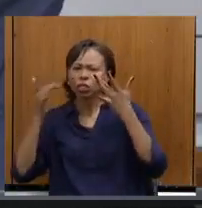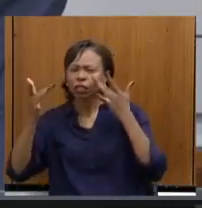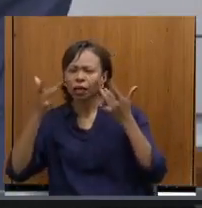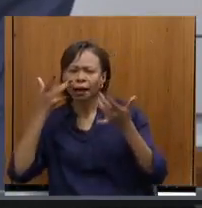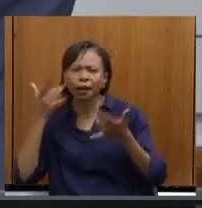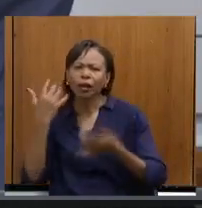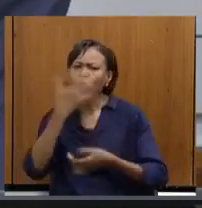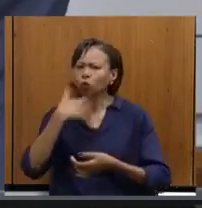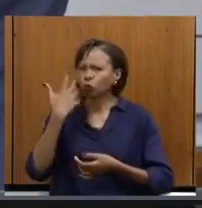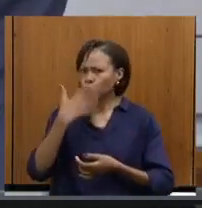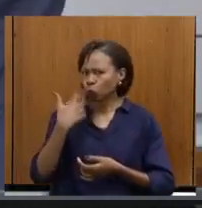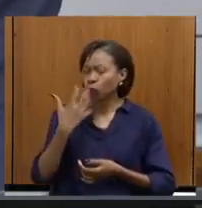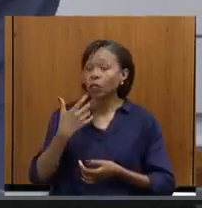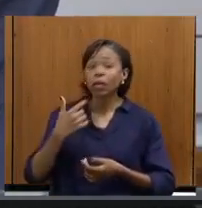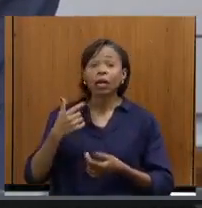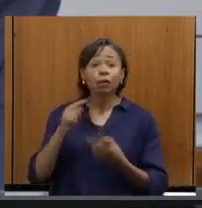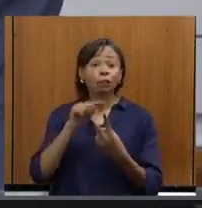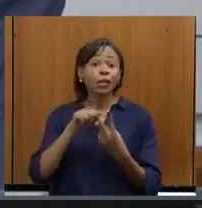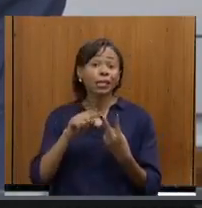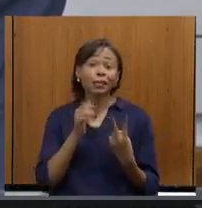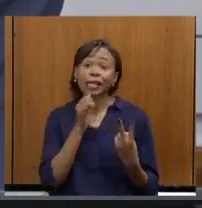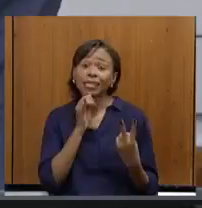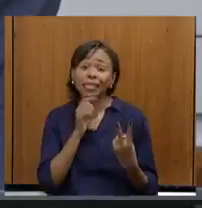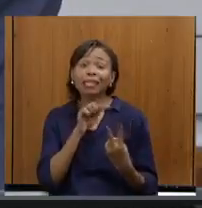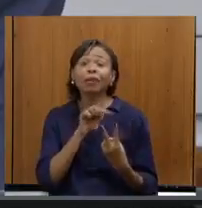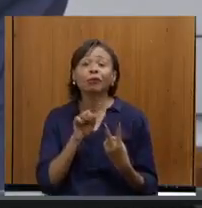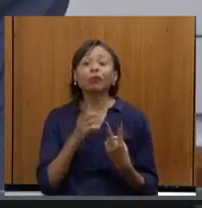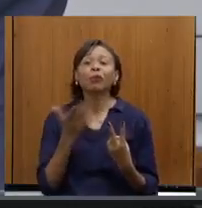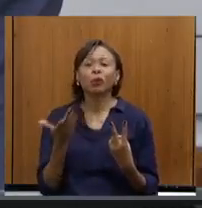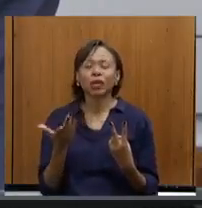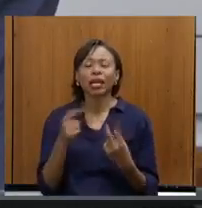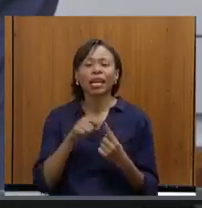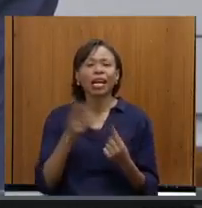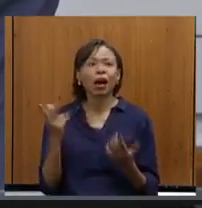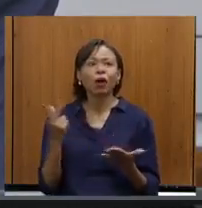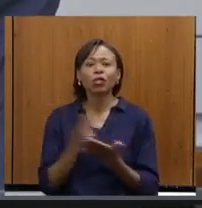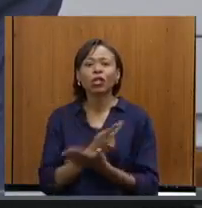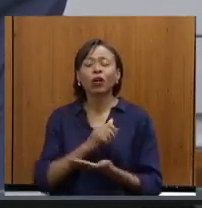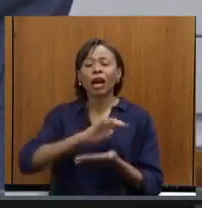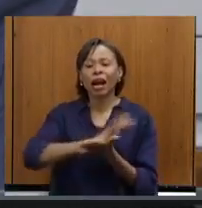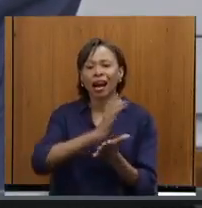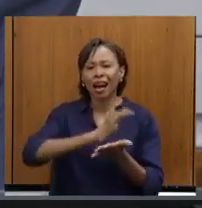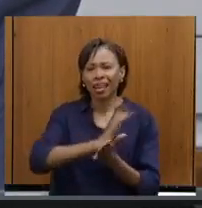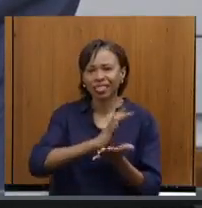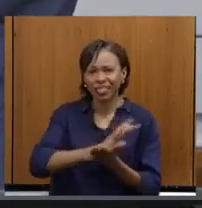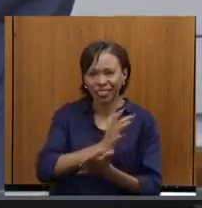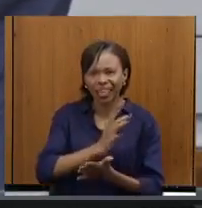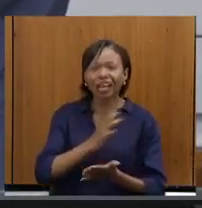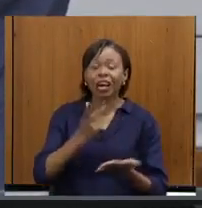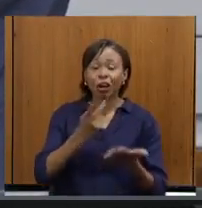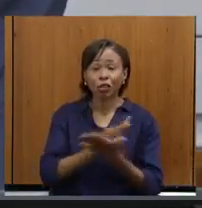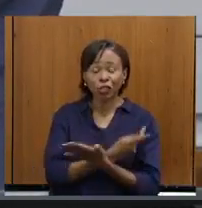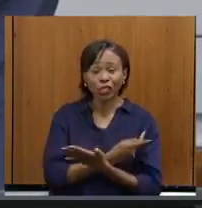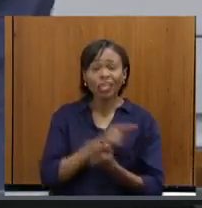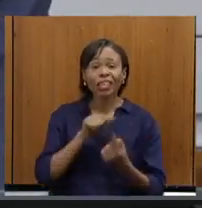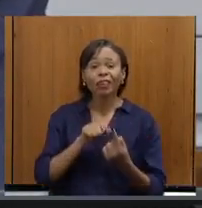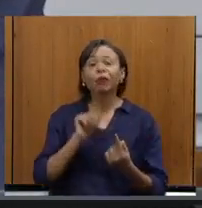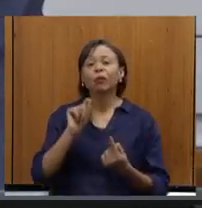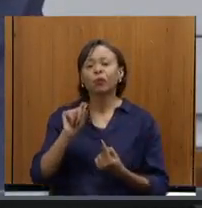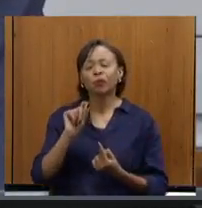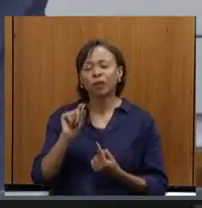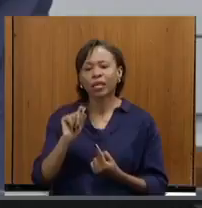música. E eu posso citar dois exemplos aqui que aconteceram, um deles em Araxá. A questão da